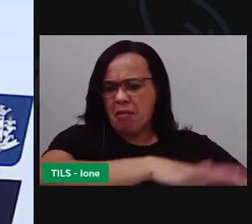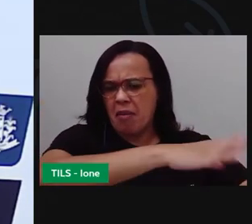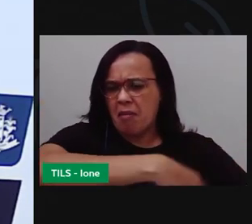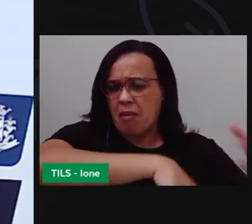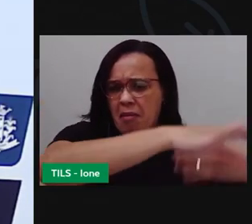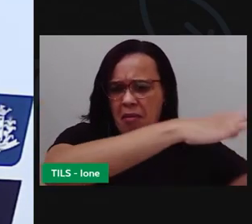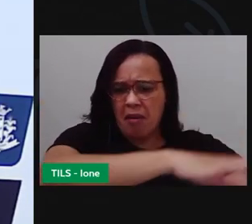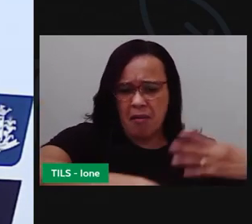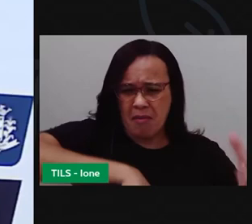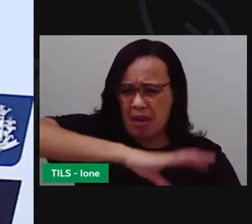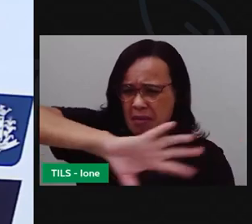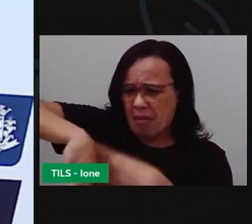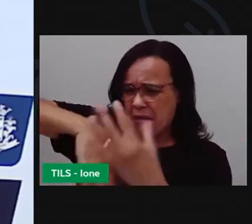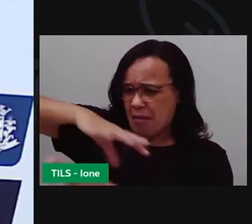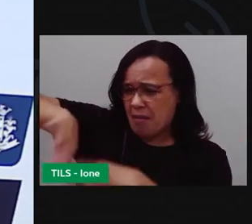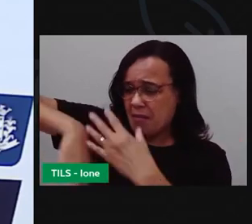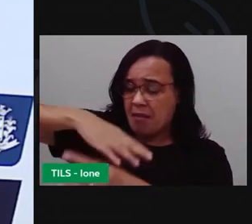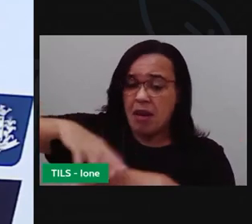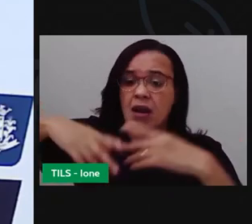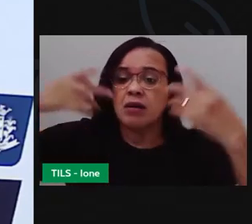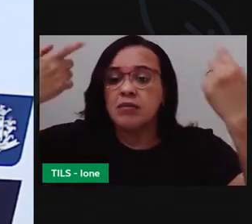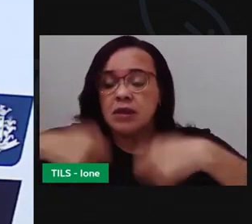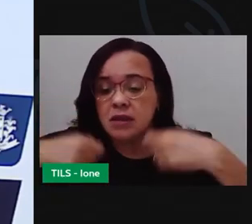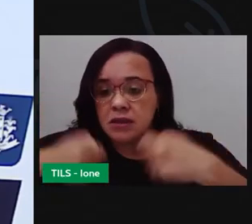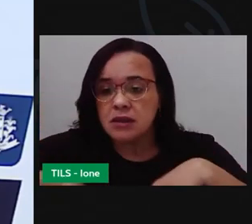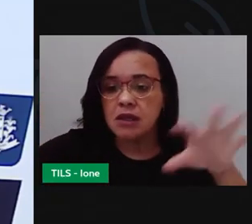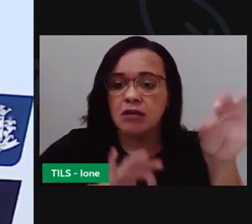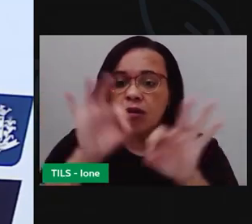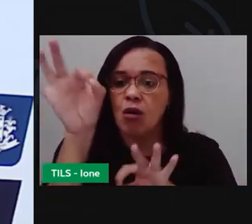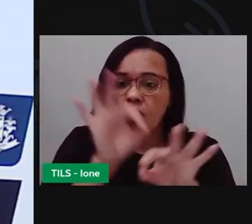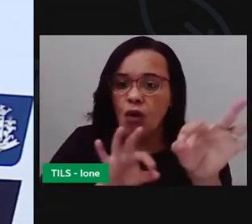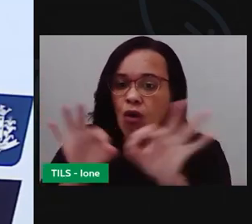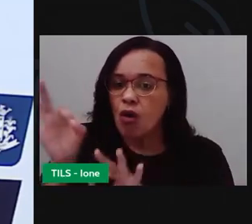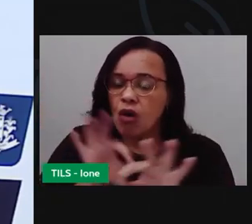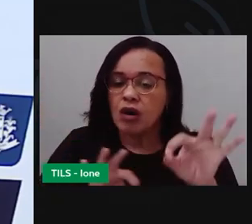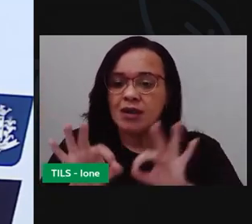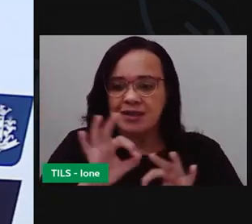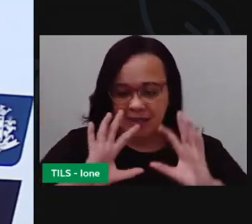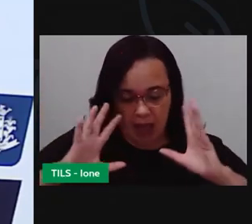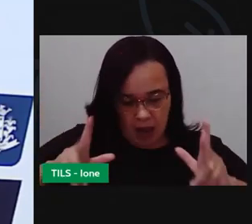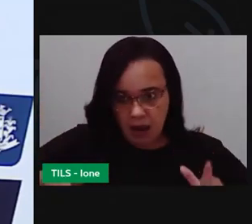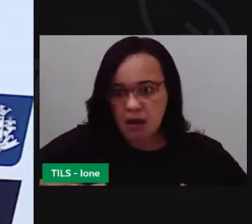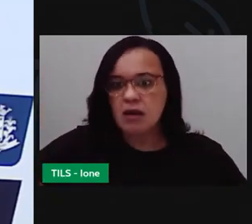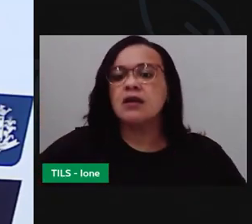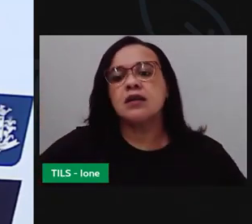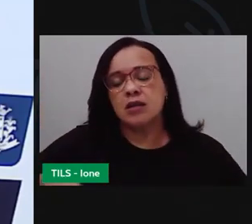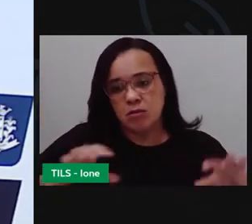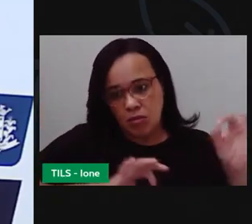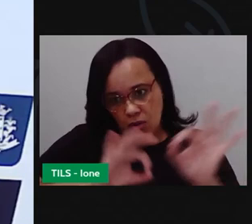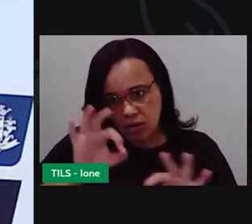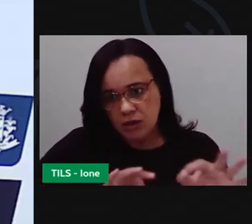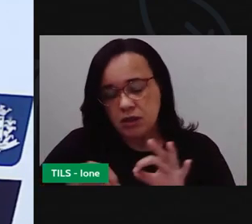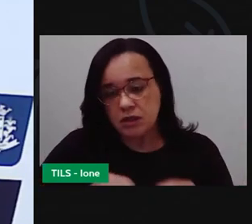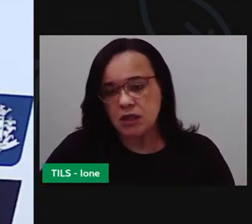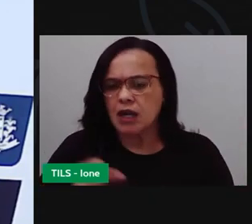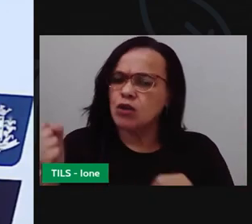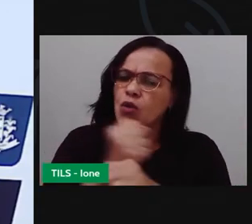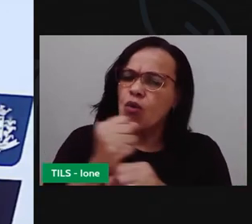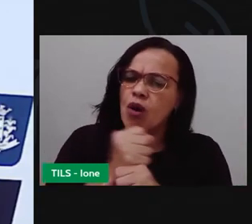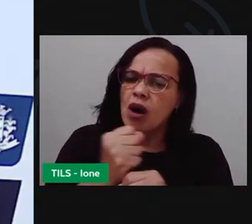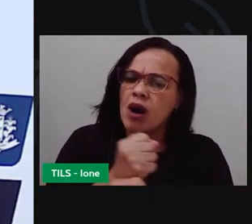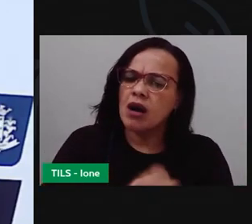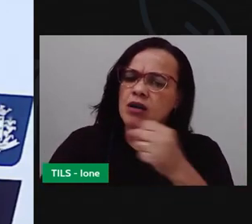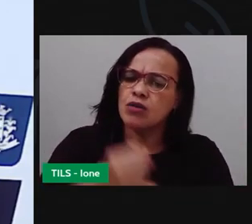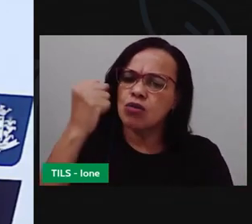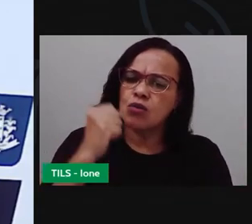céu aberto em diferentes cursos da cidade. E que, lá na década de 60, foi criado o Centro de Abastecimento para reunir